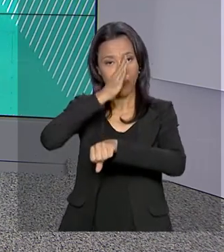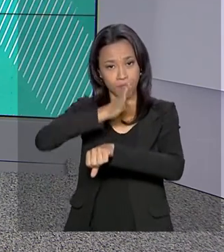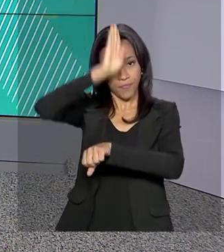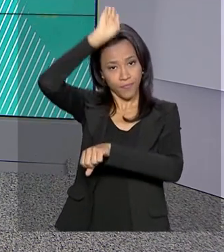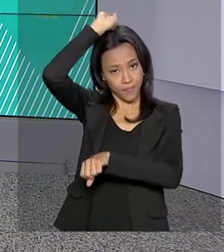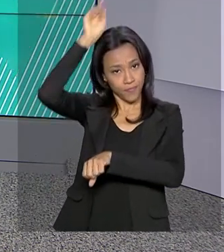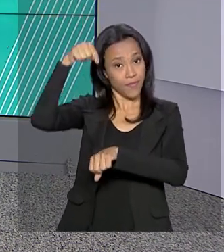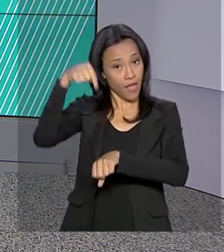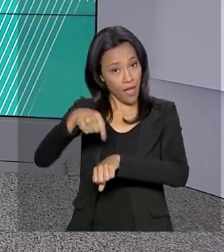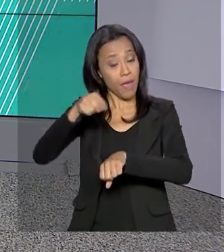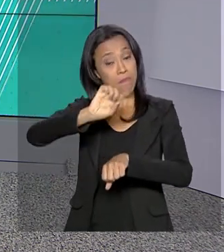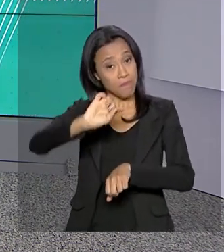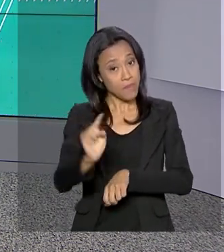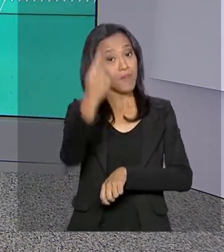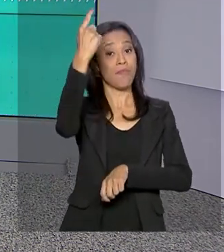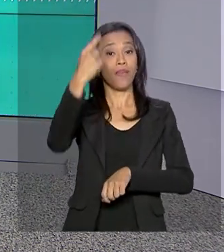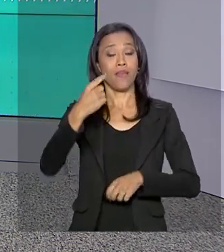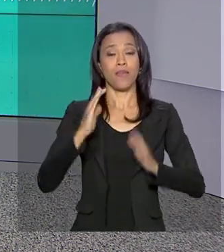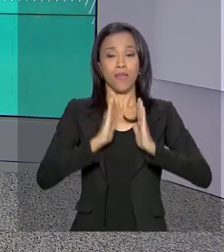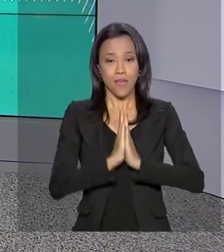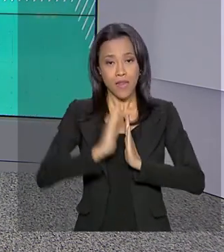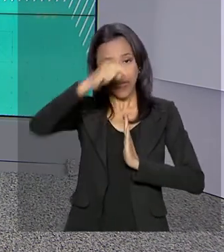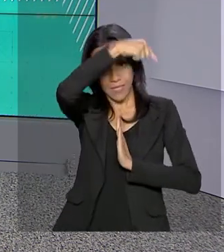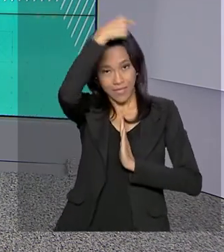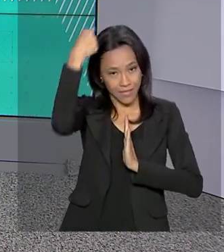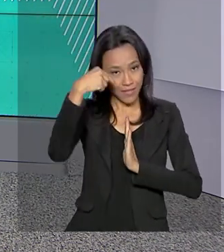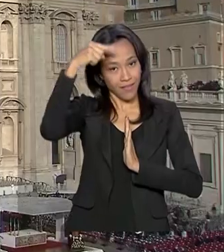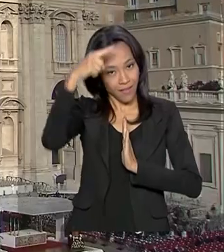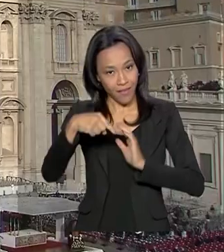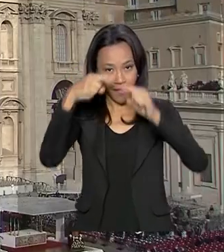brasileira se chama agora Santa Dulce dos Pobres.